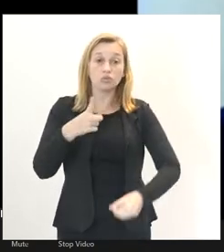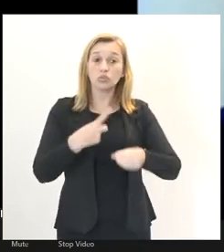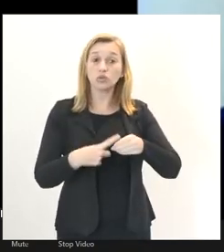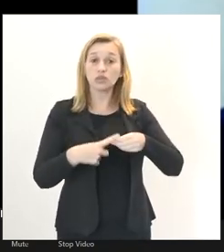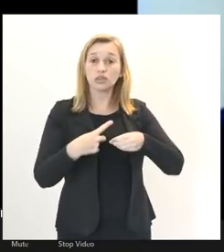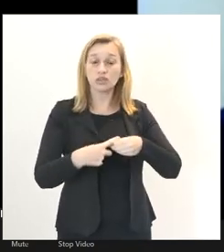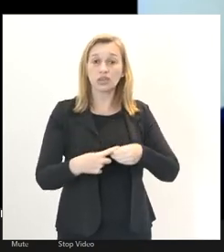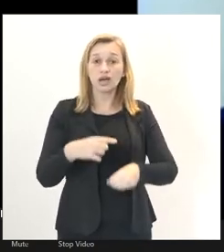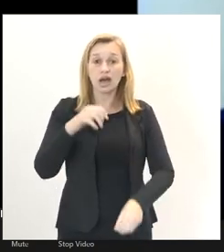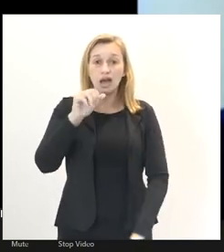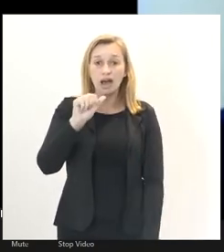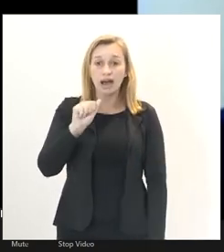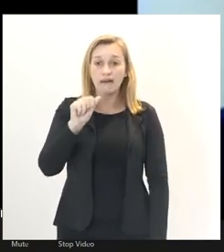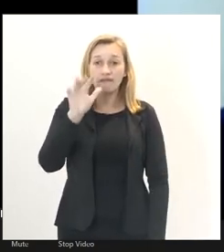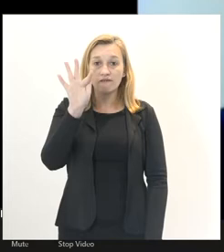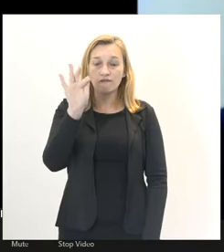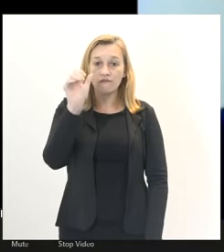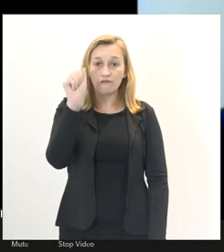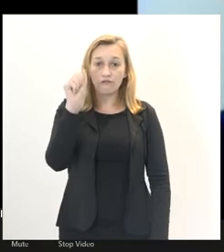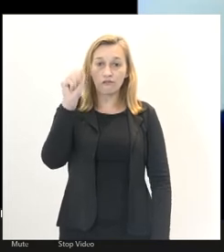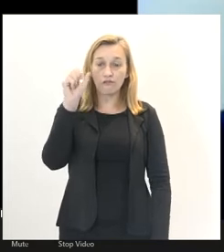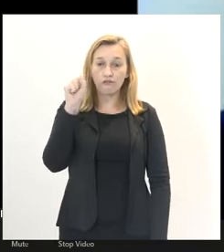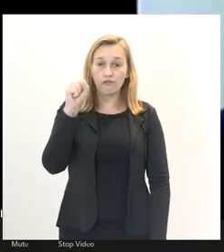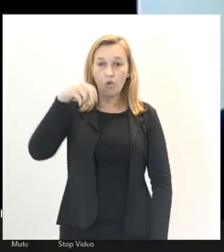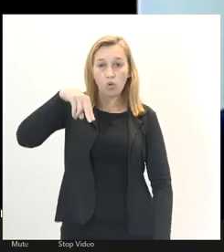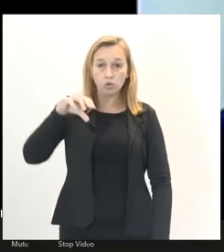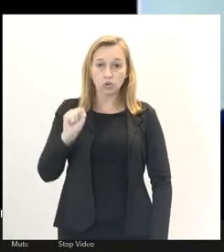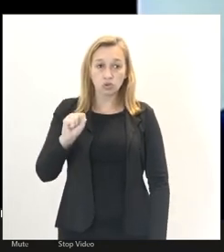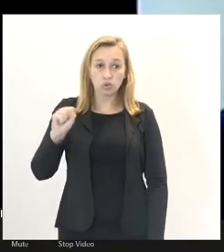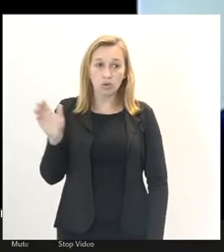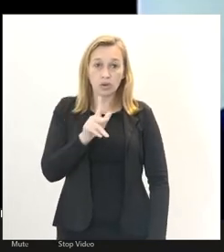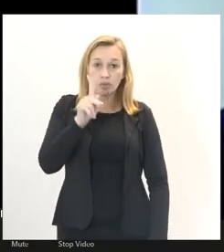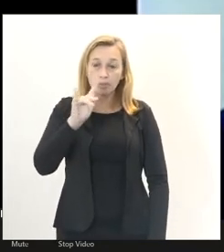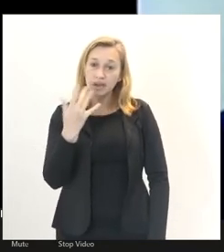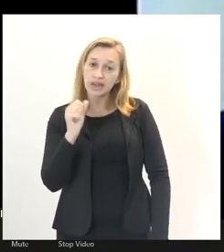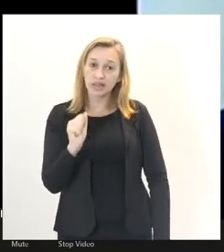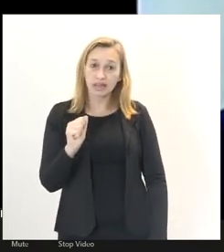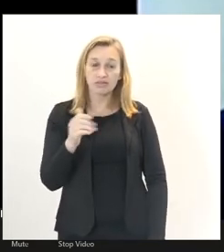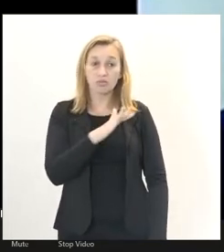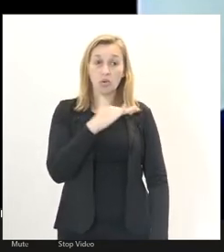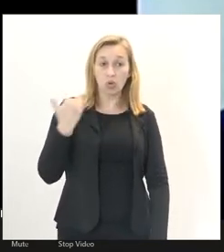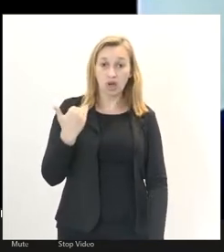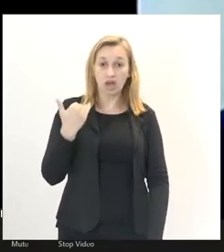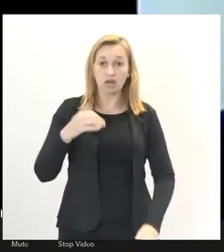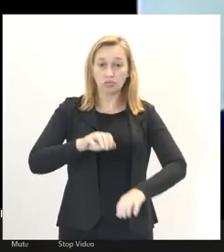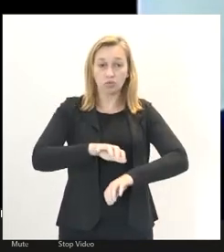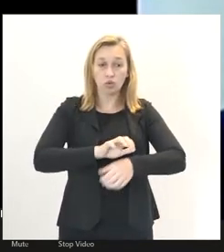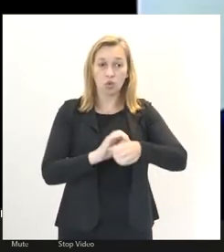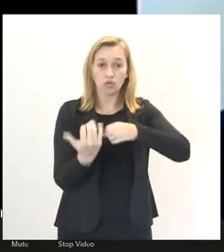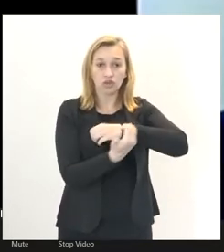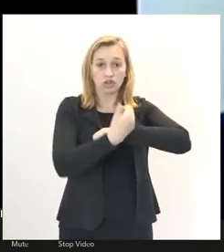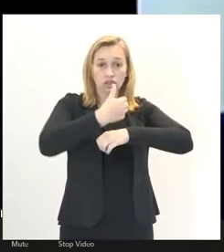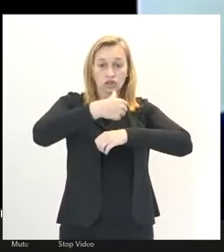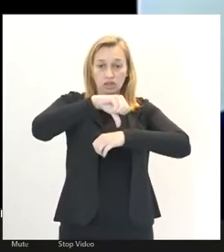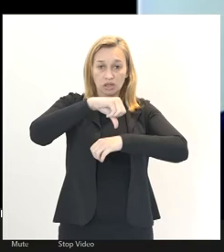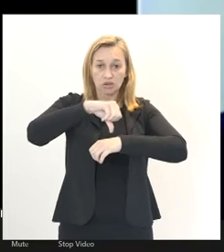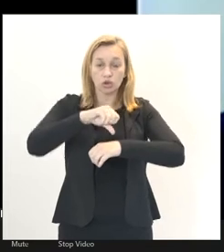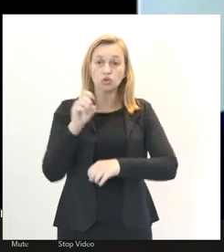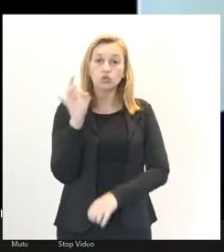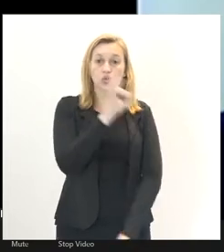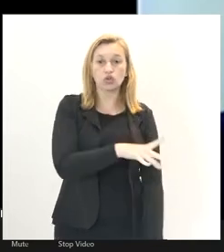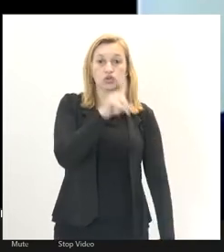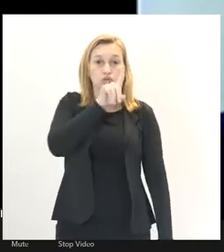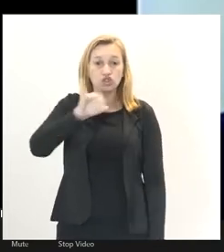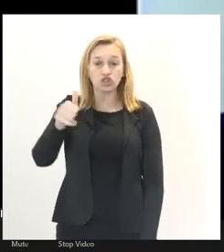Afonso Pena, que veio a falecer por Covid-19 no último dia